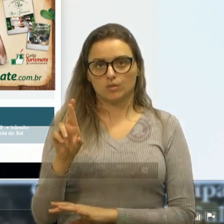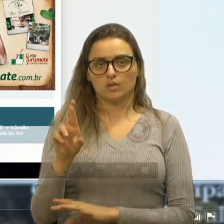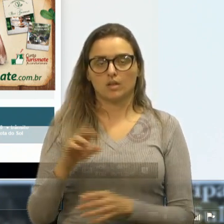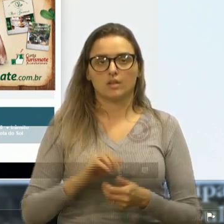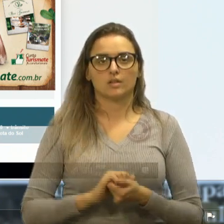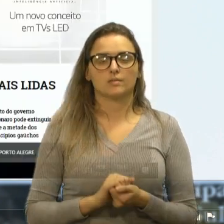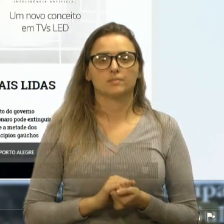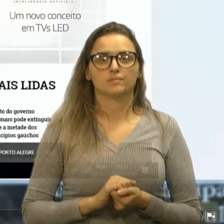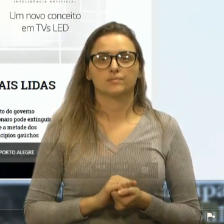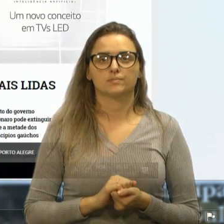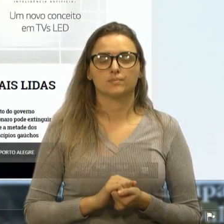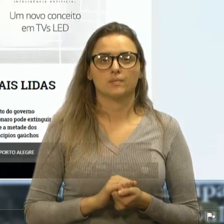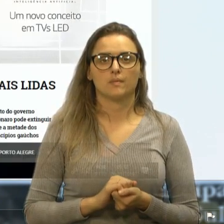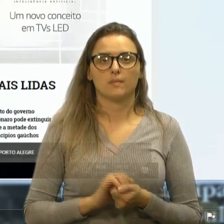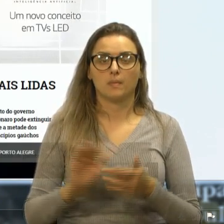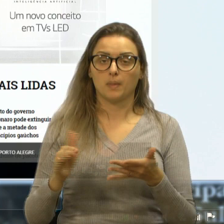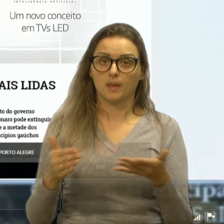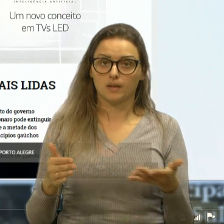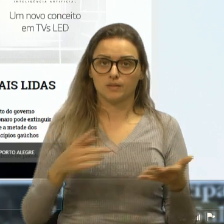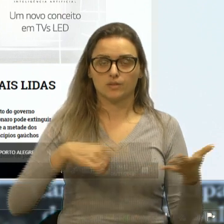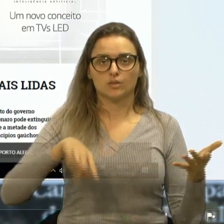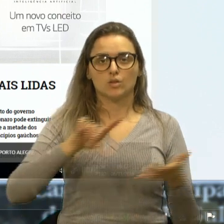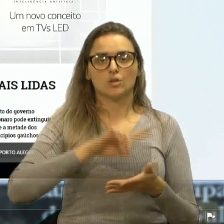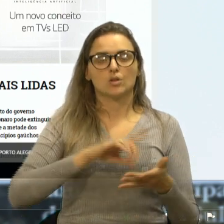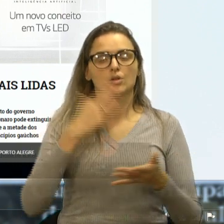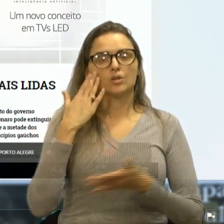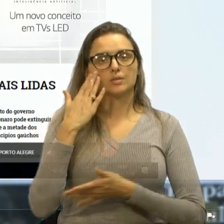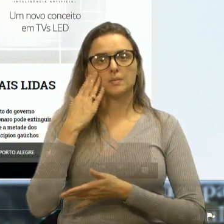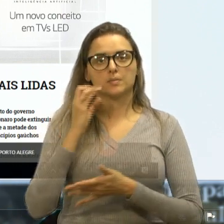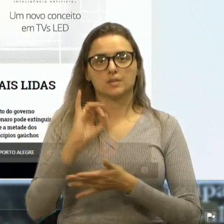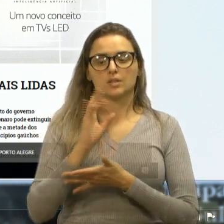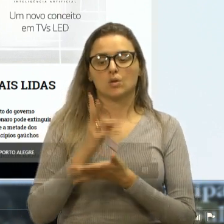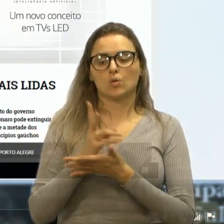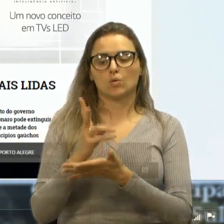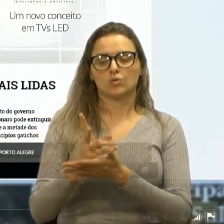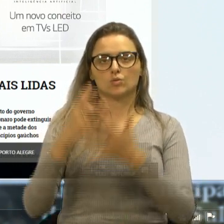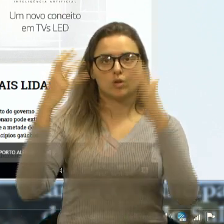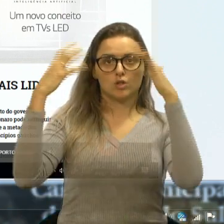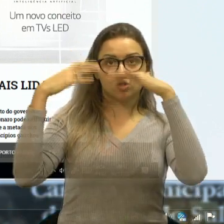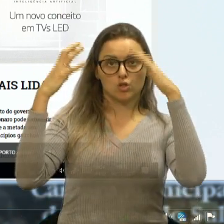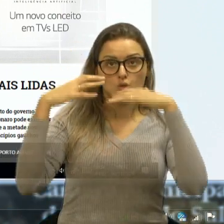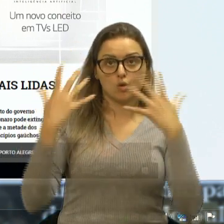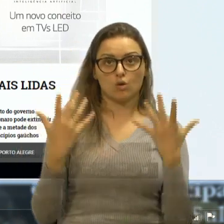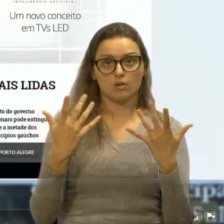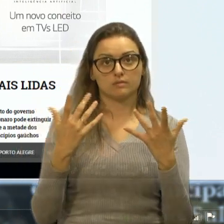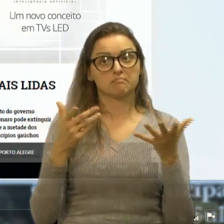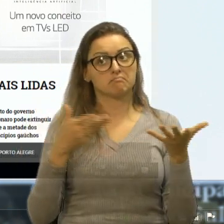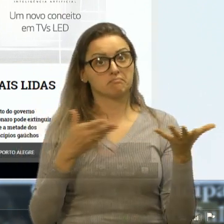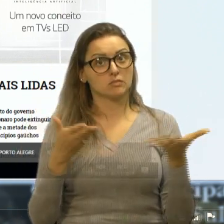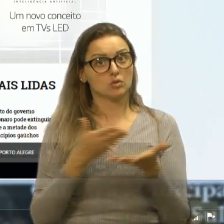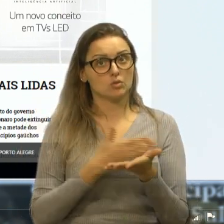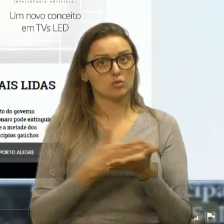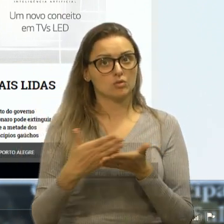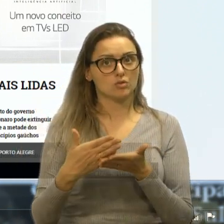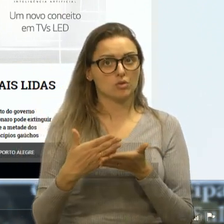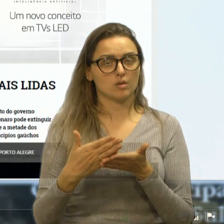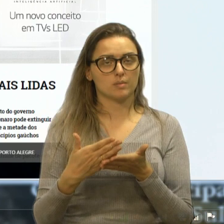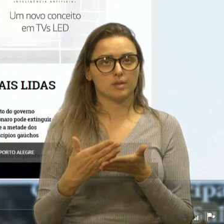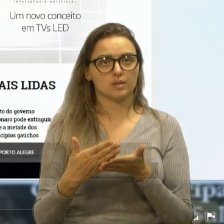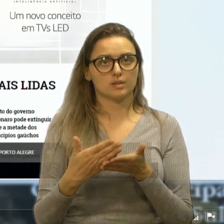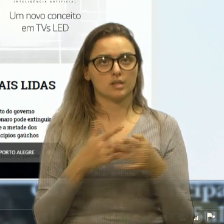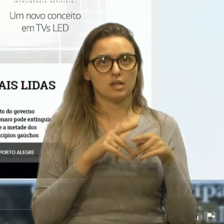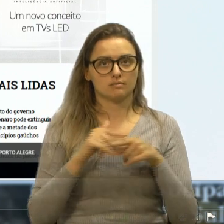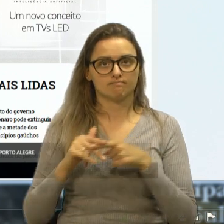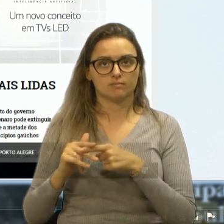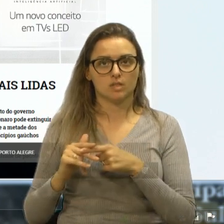sabemos que se continuasse chovendo, hoje, a previsão é que hoje de manhã começasse, mas esperando